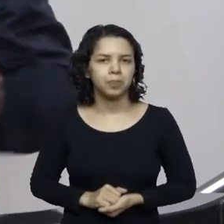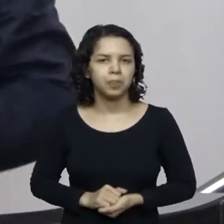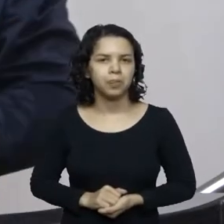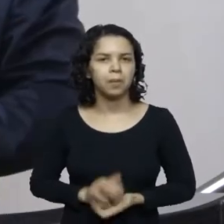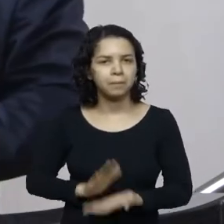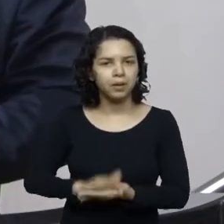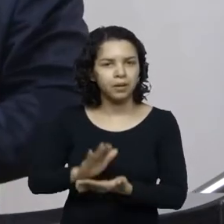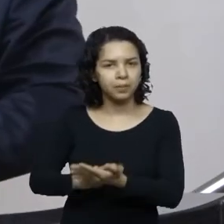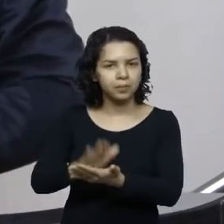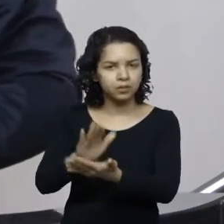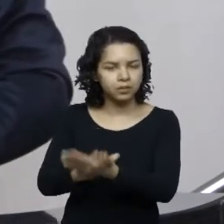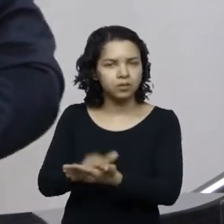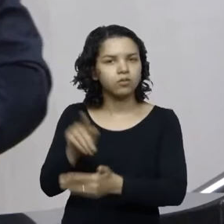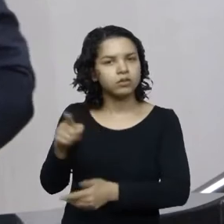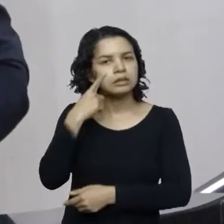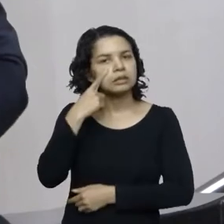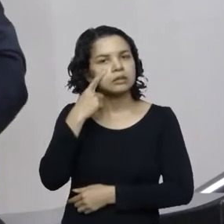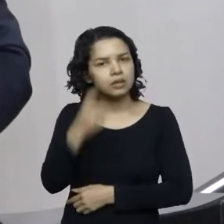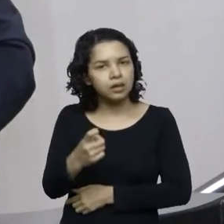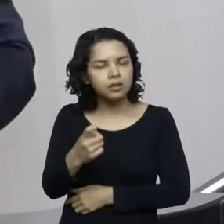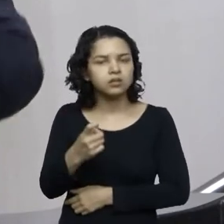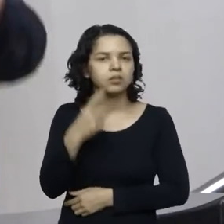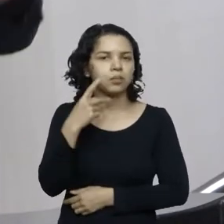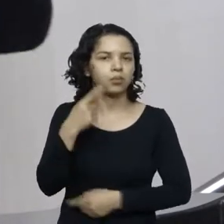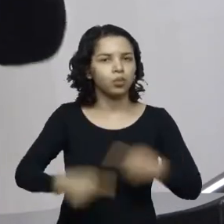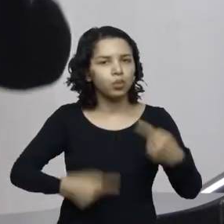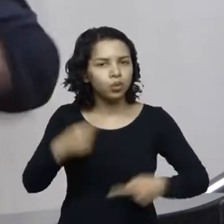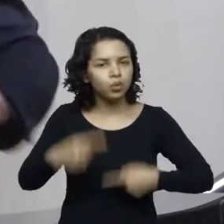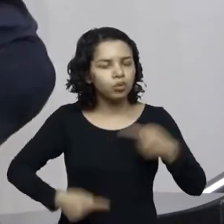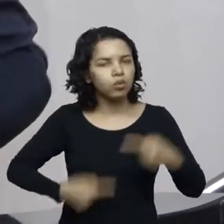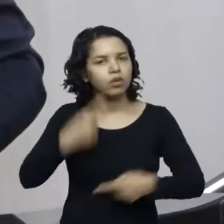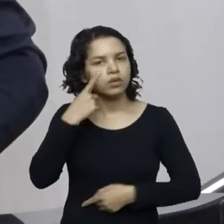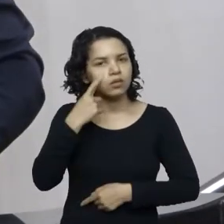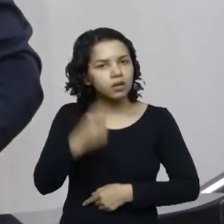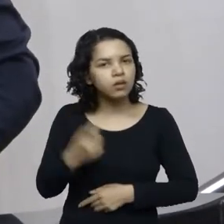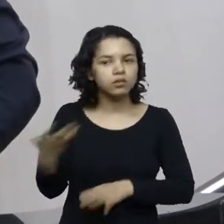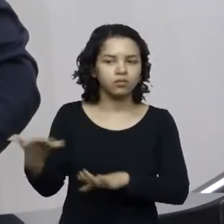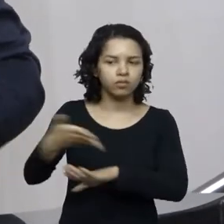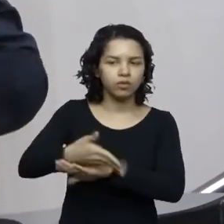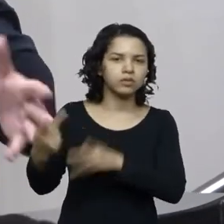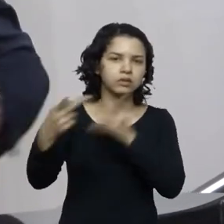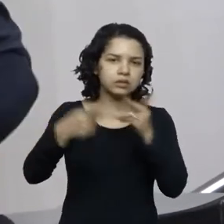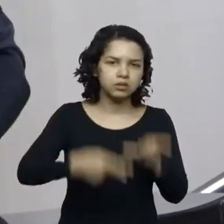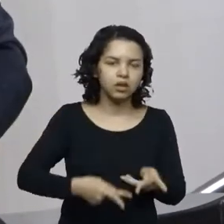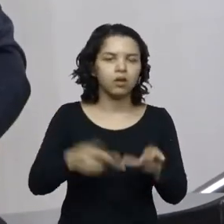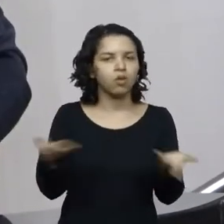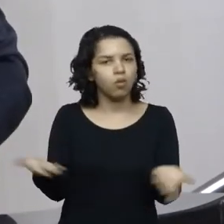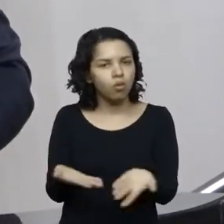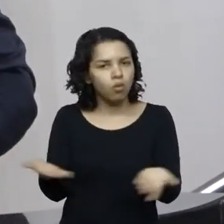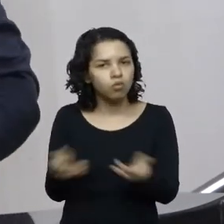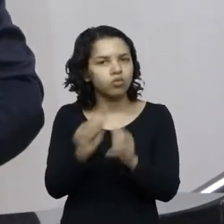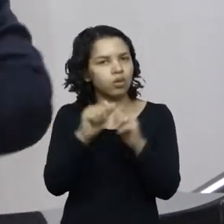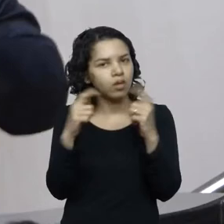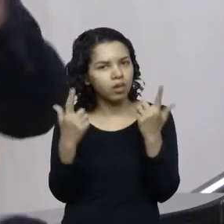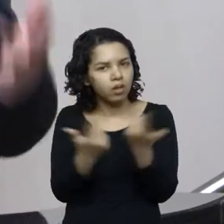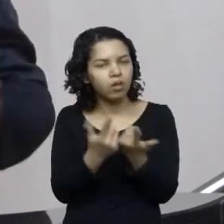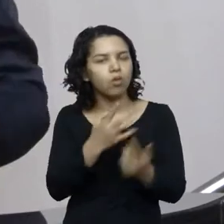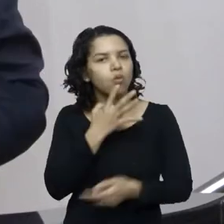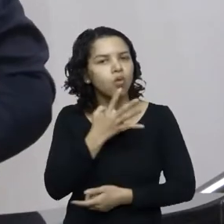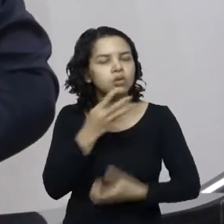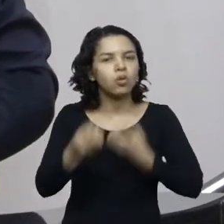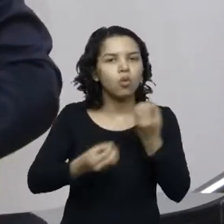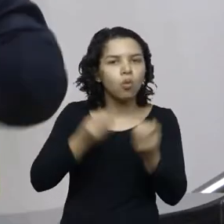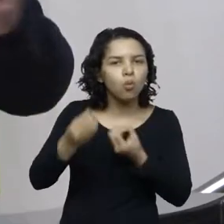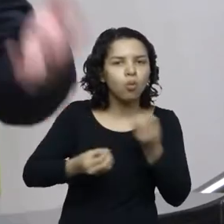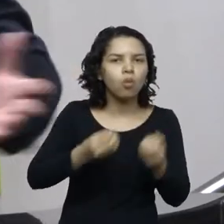parabenizá-los pelo interesse pela política, pelo interesse de vir aqui, inclusive, no dia de hoje, conhecer a LESC, conhecer como funciona